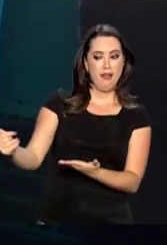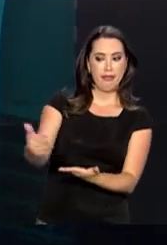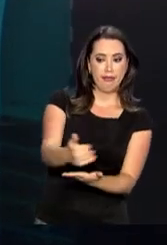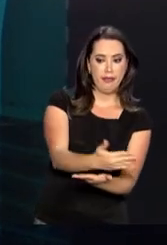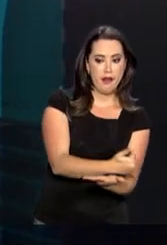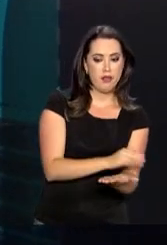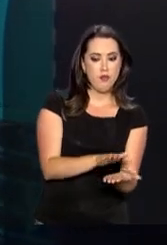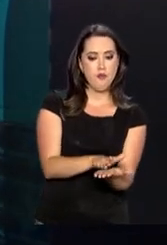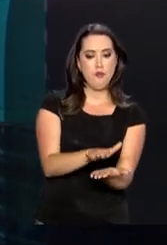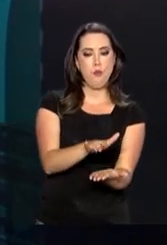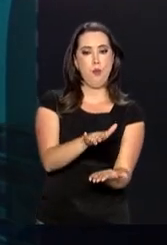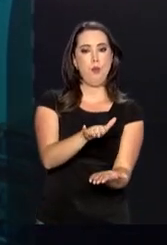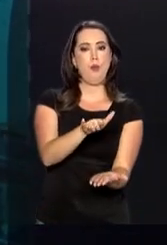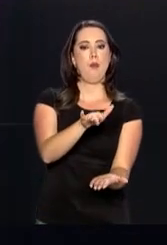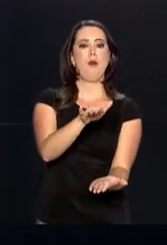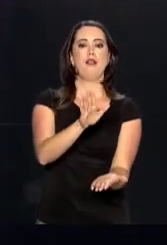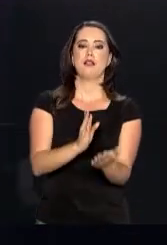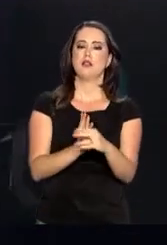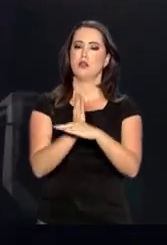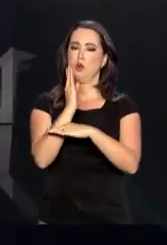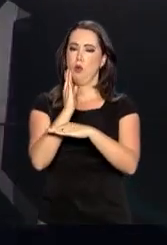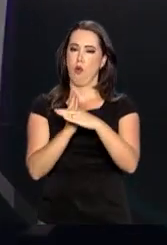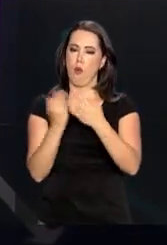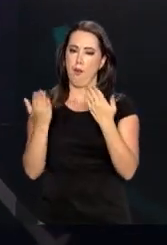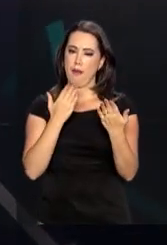gradativamente supere as despesas. recentemente Janeiro.